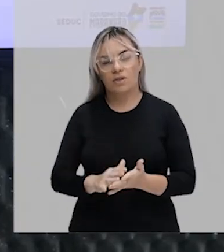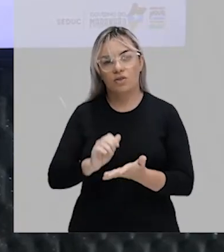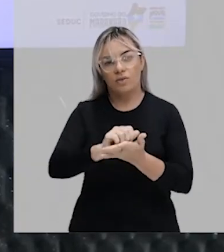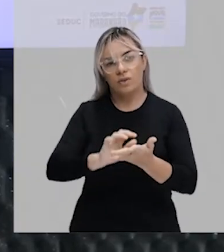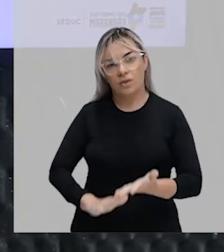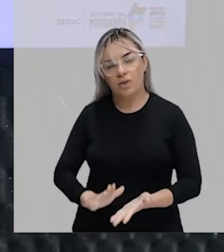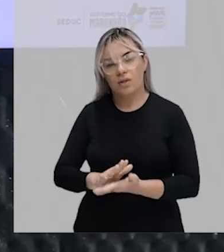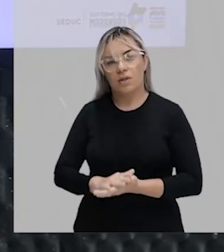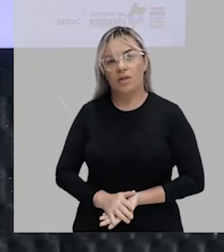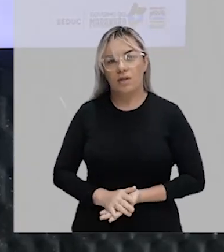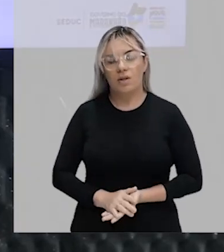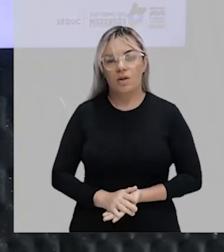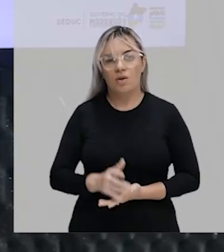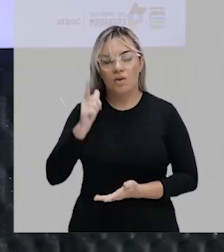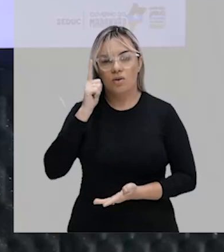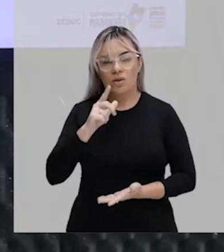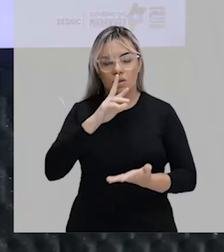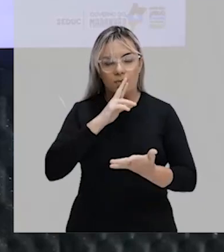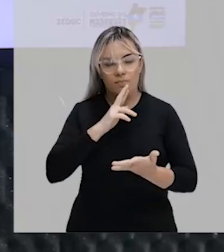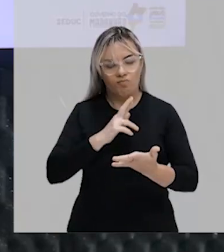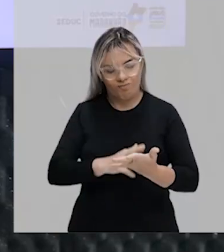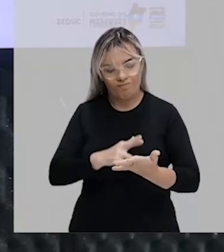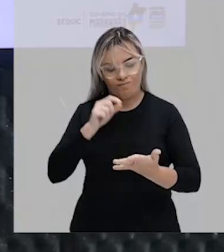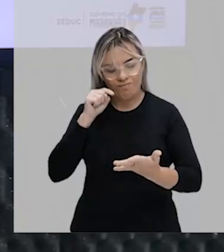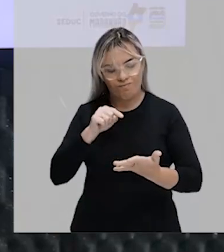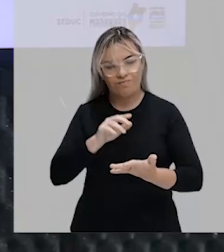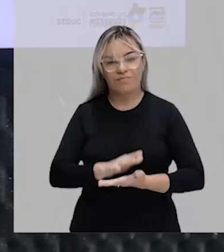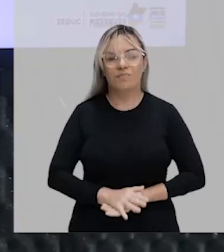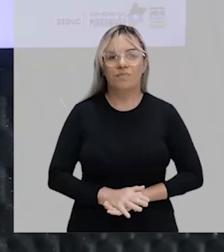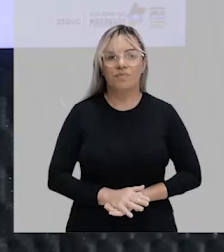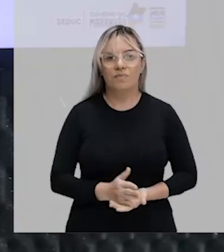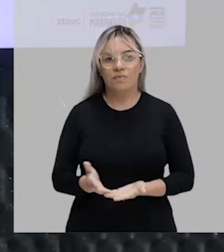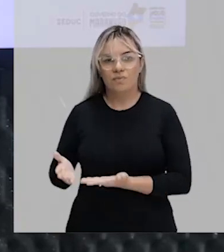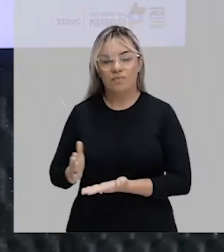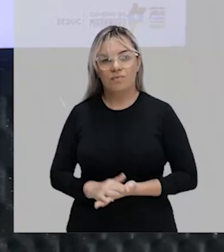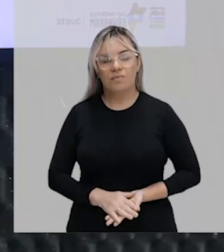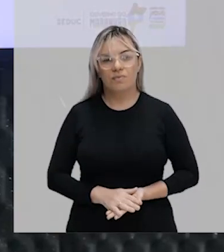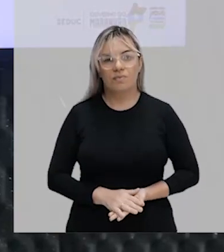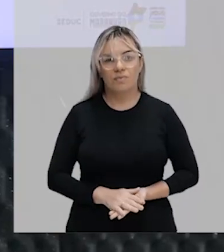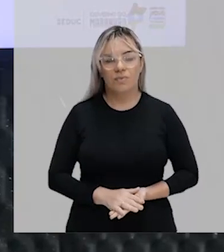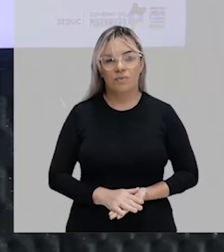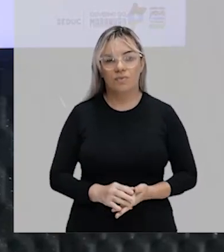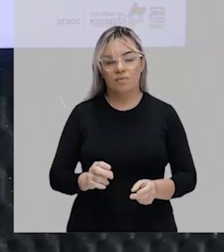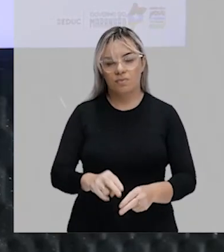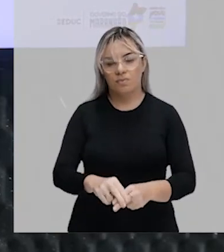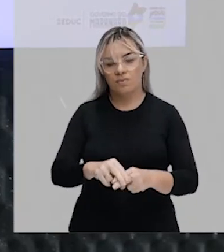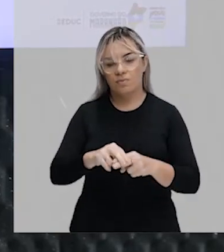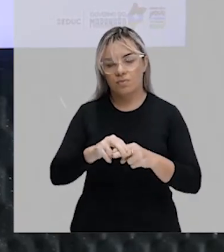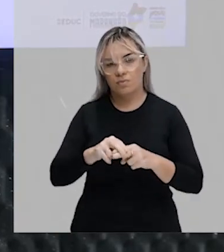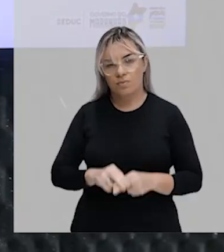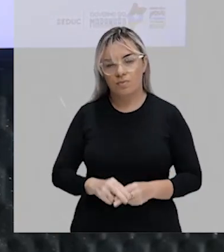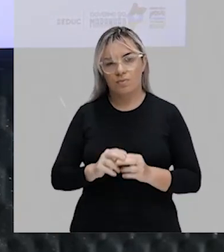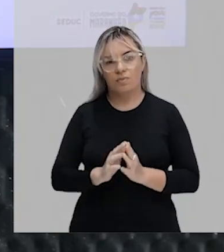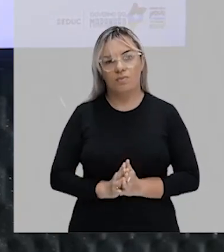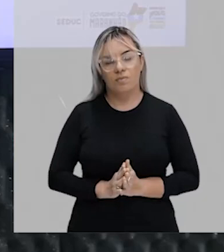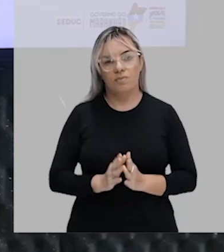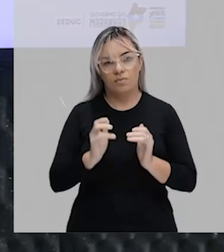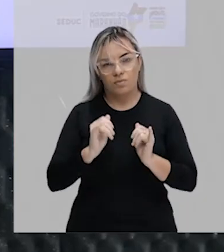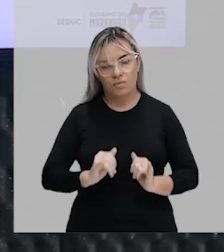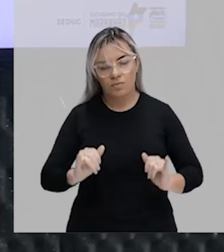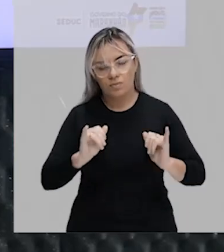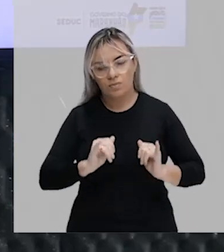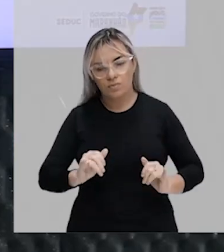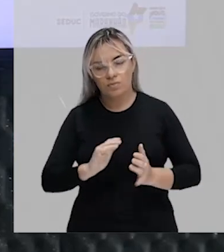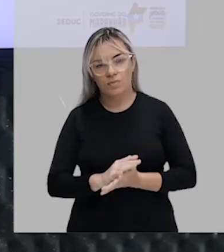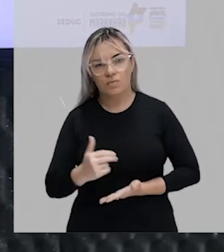você conseguir respondê-los. Então, é nesse sentido que eu já te afirmo, deixo aqui sempre nas